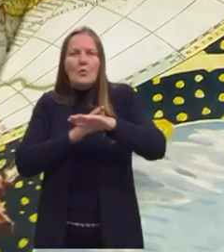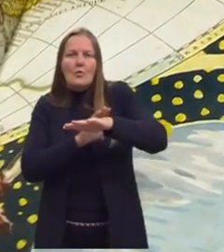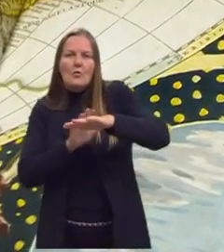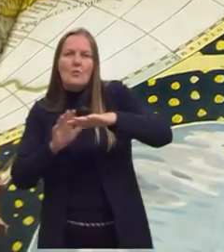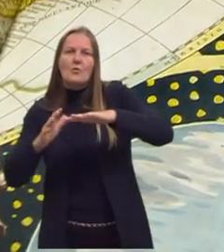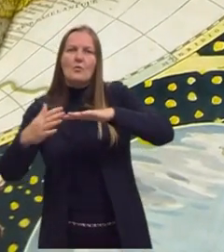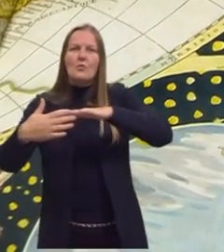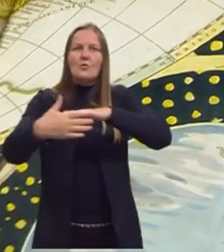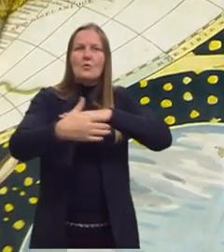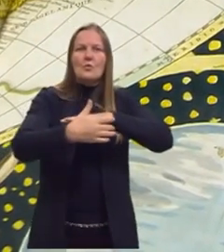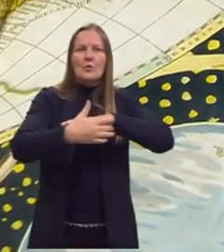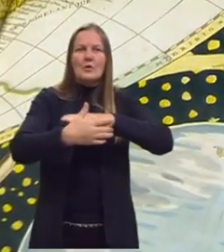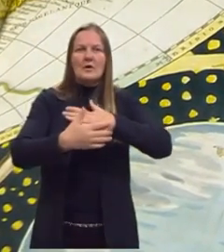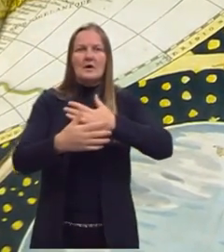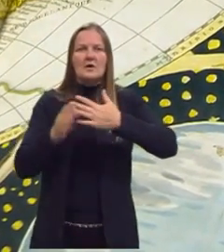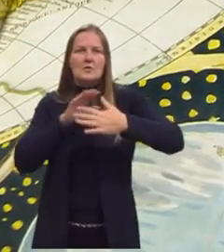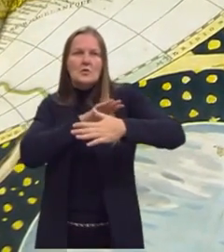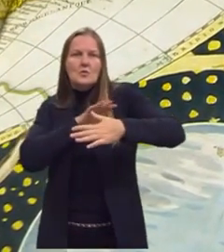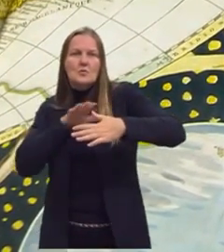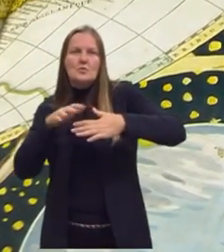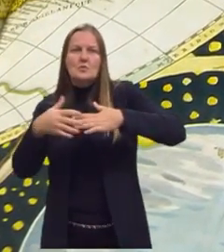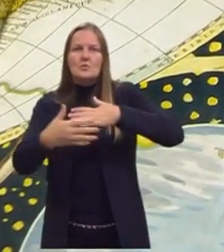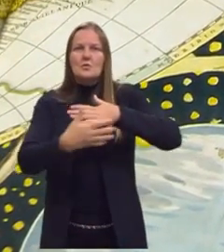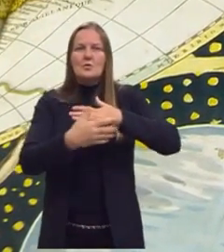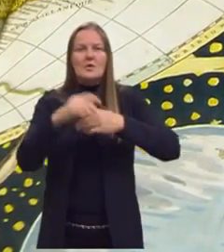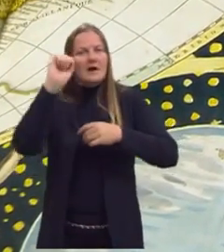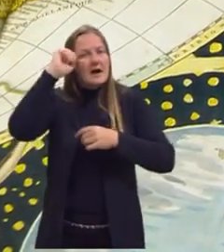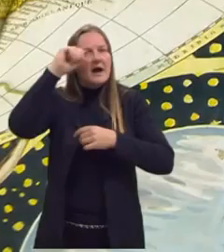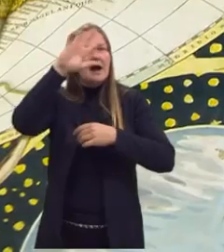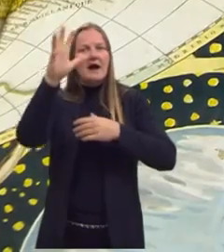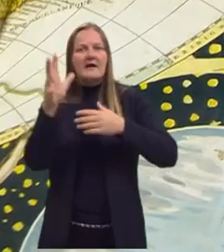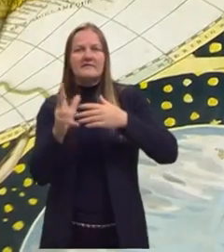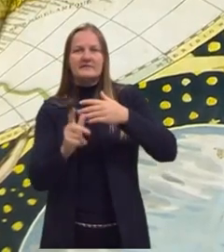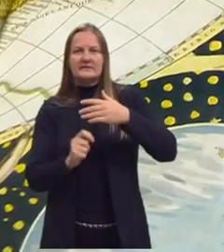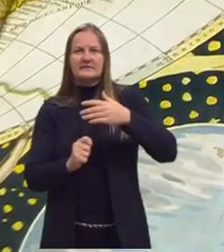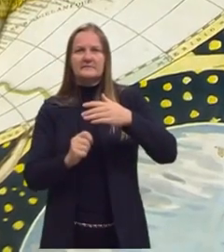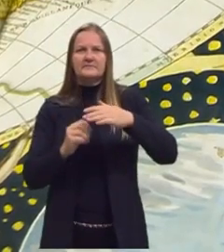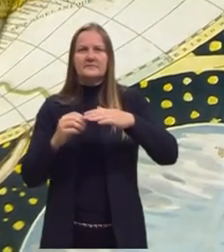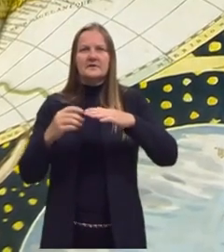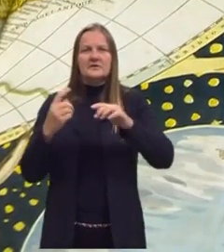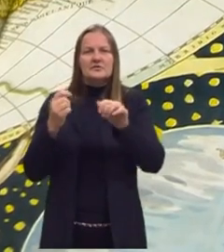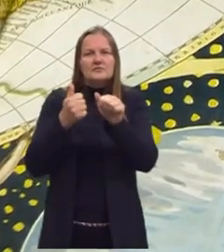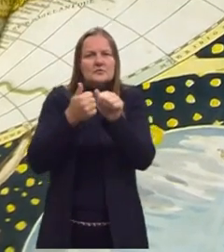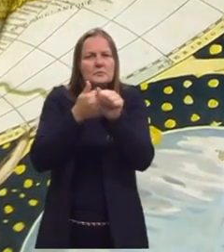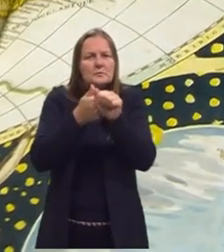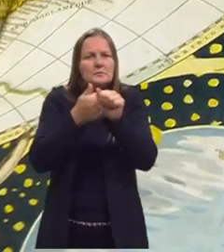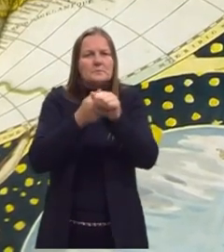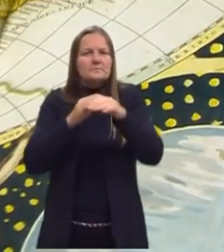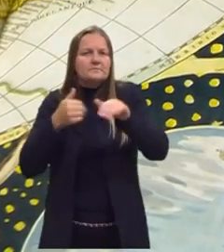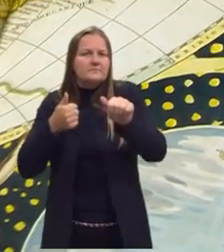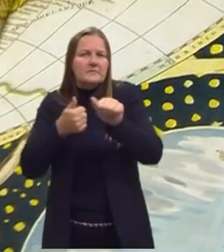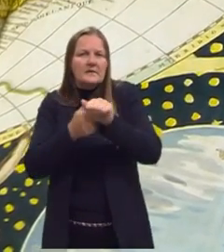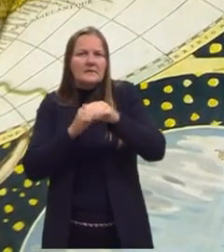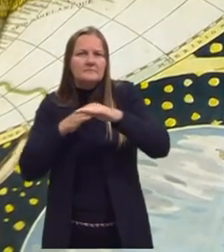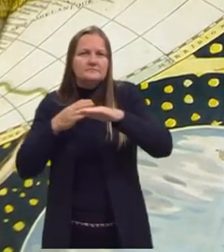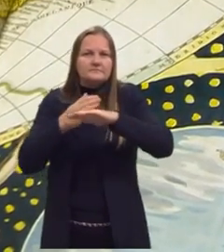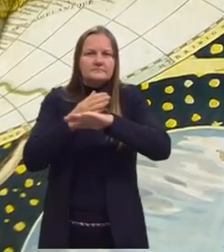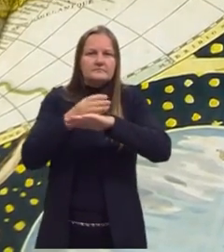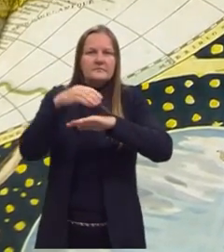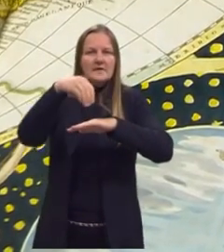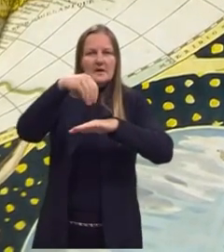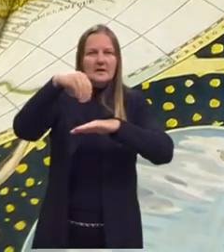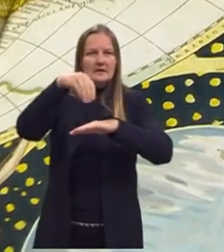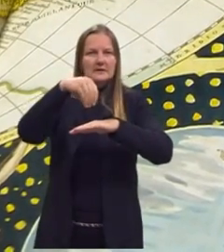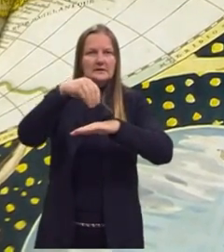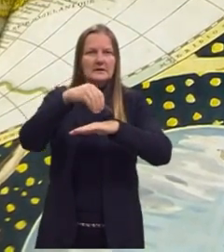a África. Eles vinham aqui próximos da costa, caso tivesse algum problema. Eles podiam atracar aqui em algum